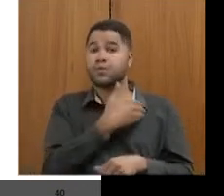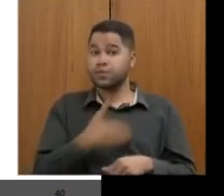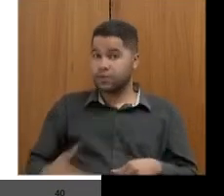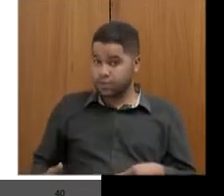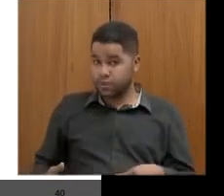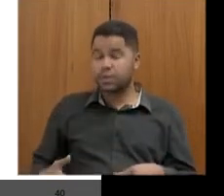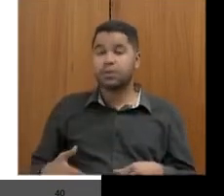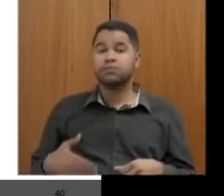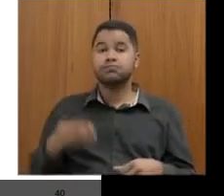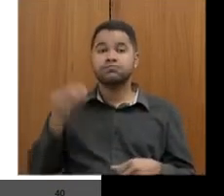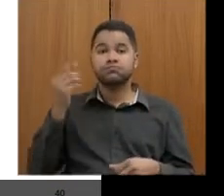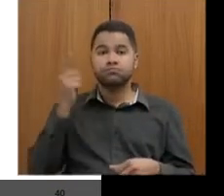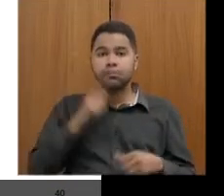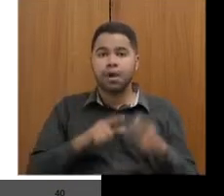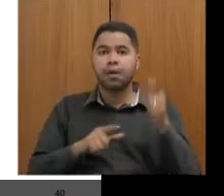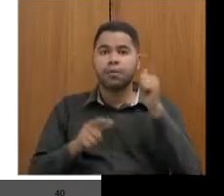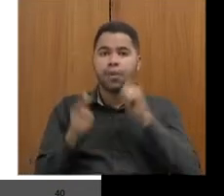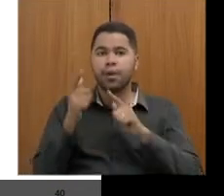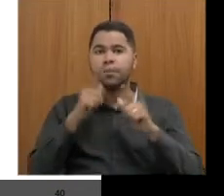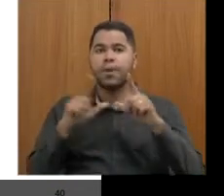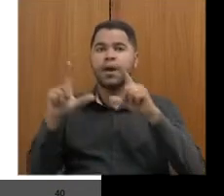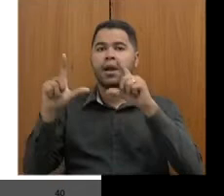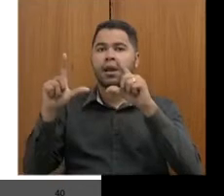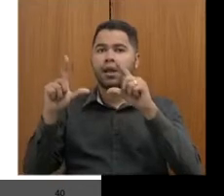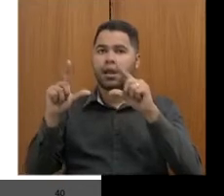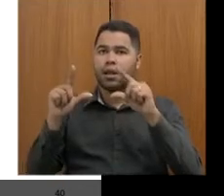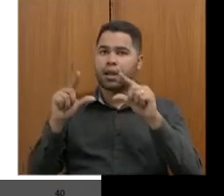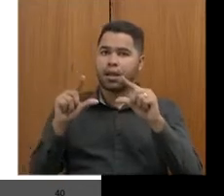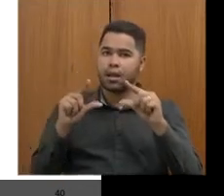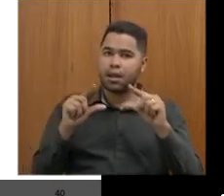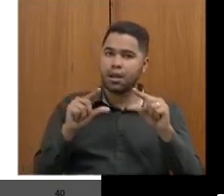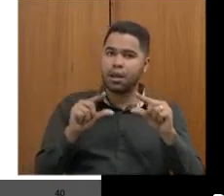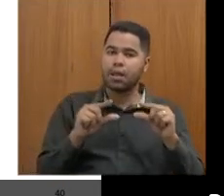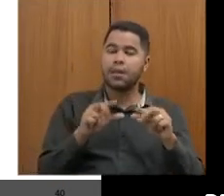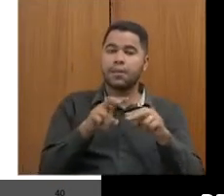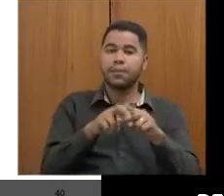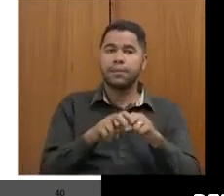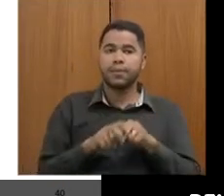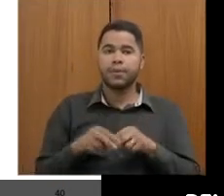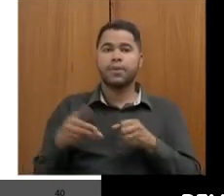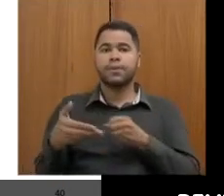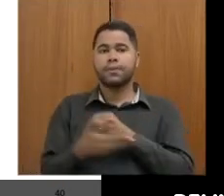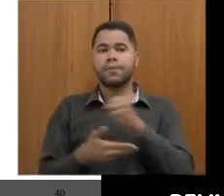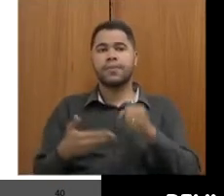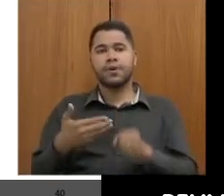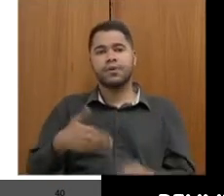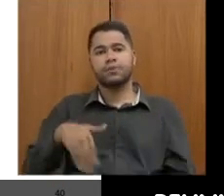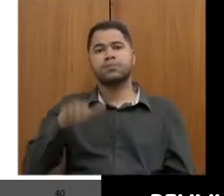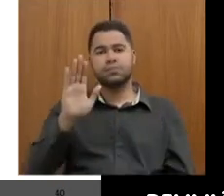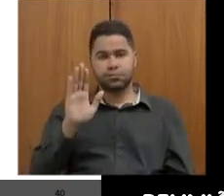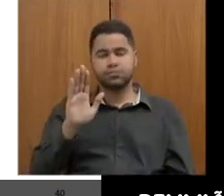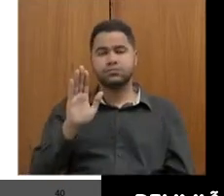conseguindo reduzir a sua carga efetiva em função da base cada vez maior